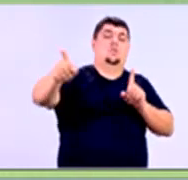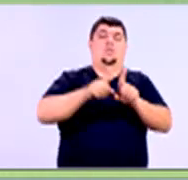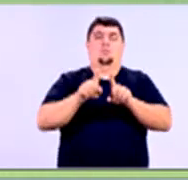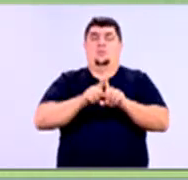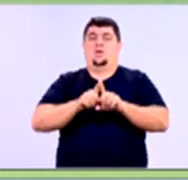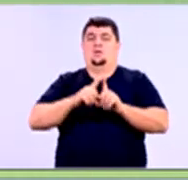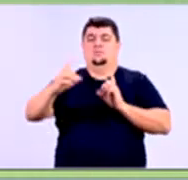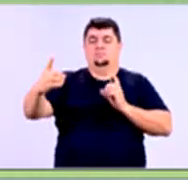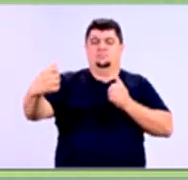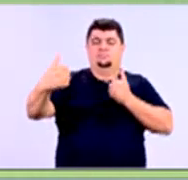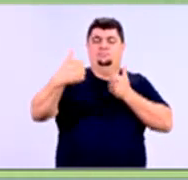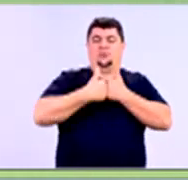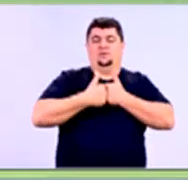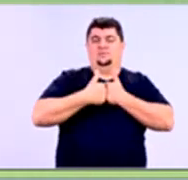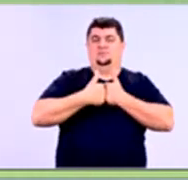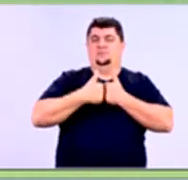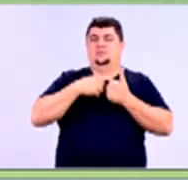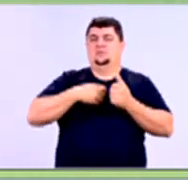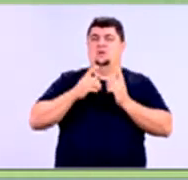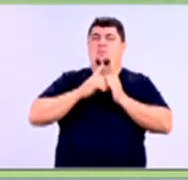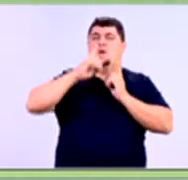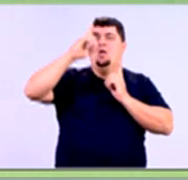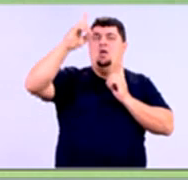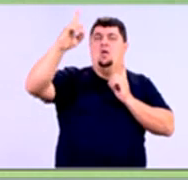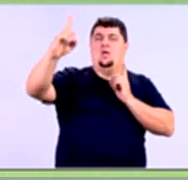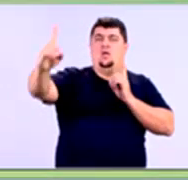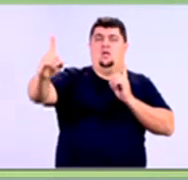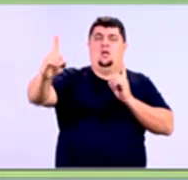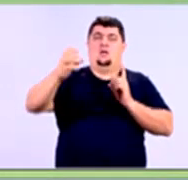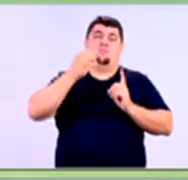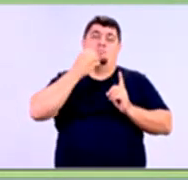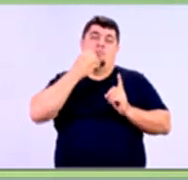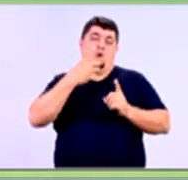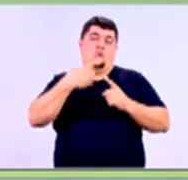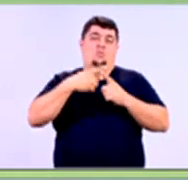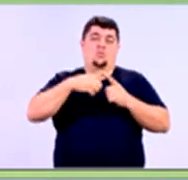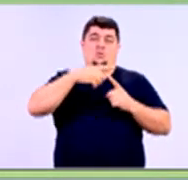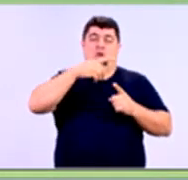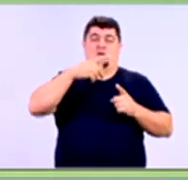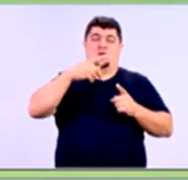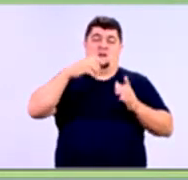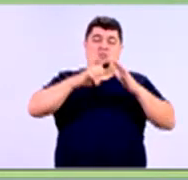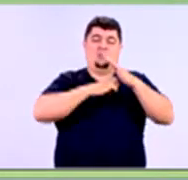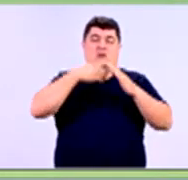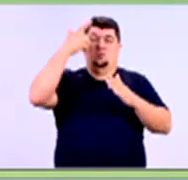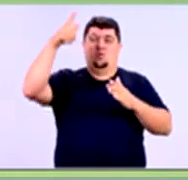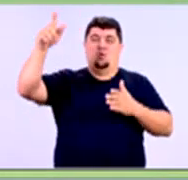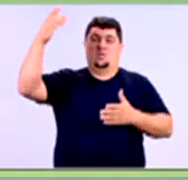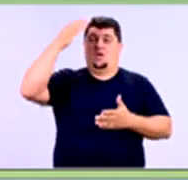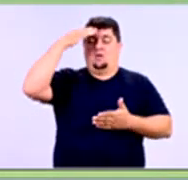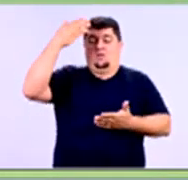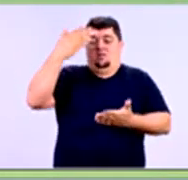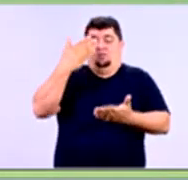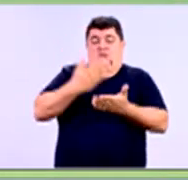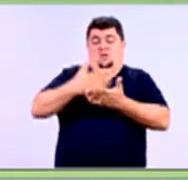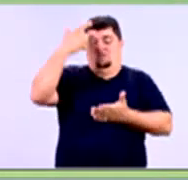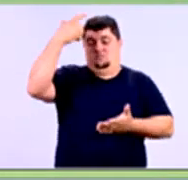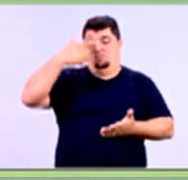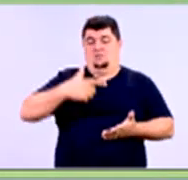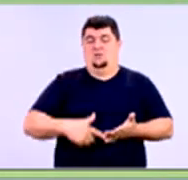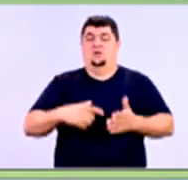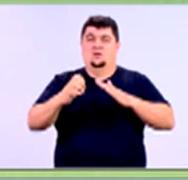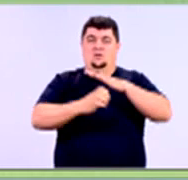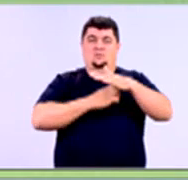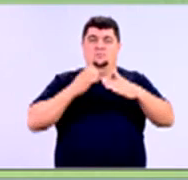endividamento, maior sinal de que isso é uma credibilidade, o mercado acredita em mim, eu tenho agentes dispostos a